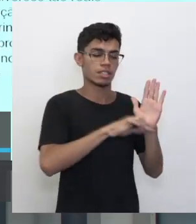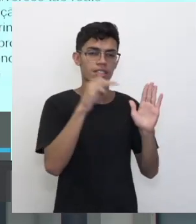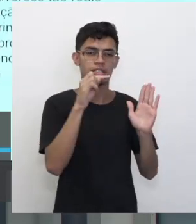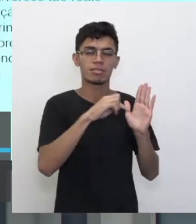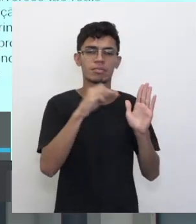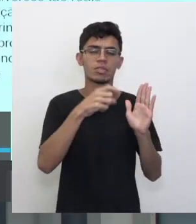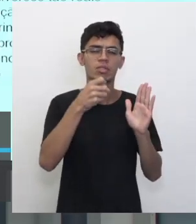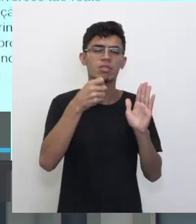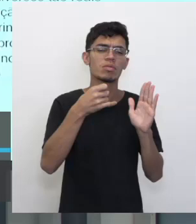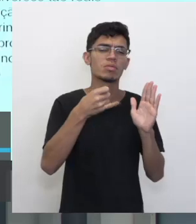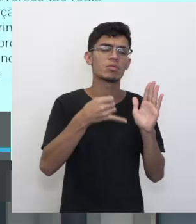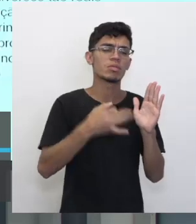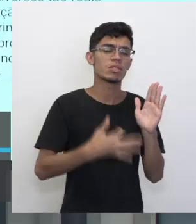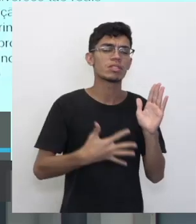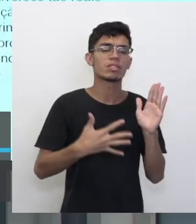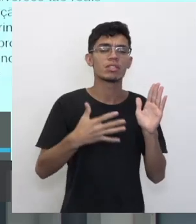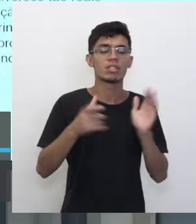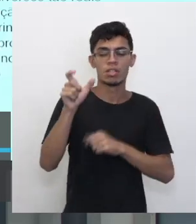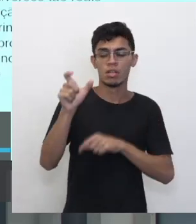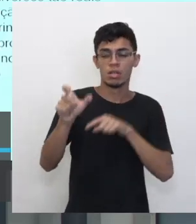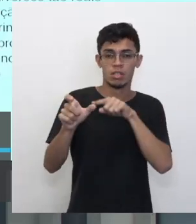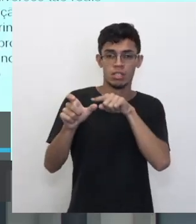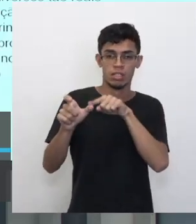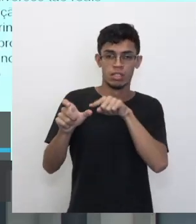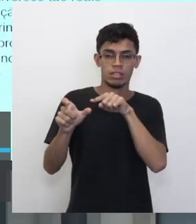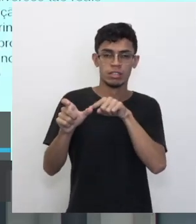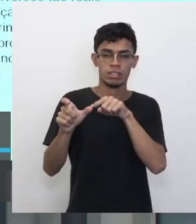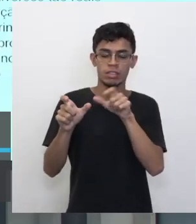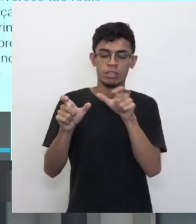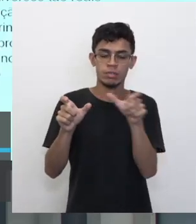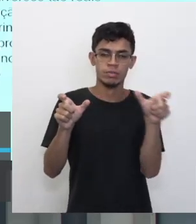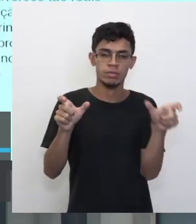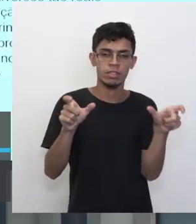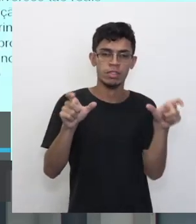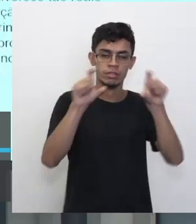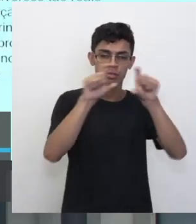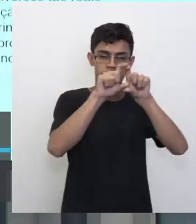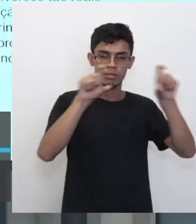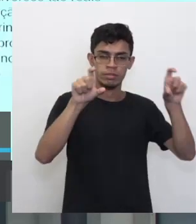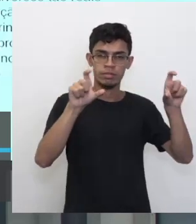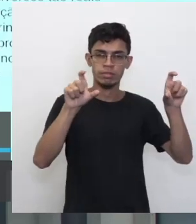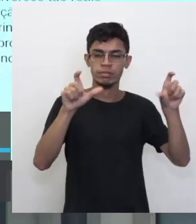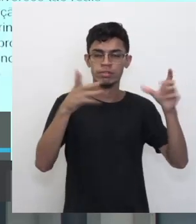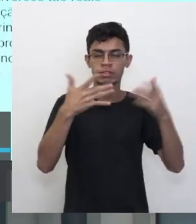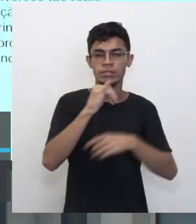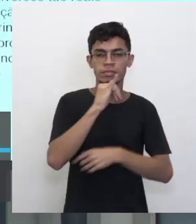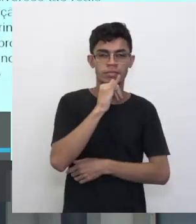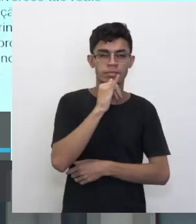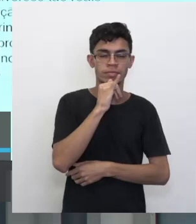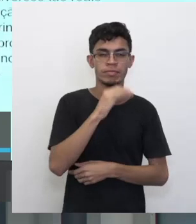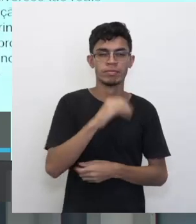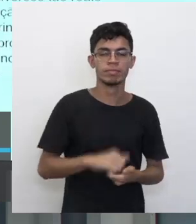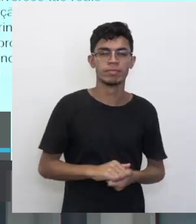semântico é assim, as palavras que giram em torno de um mesmo assunto. Por exemplo, se eu começar a falar um grupo de